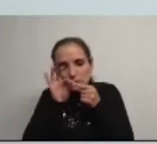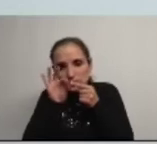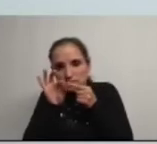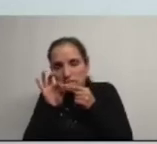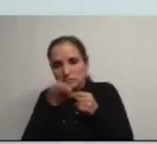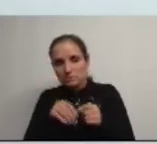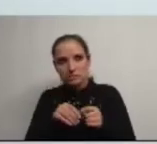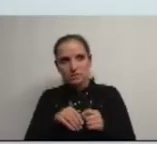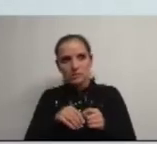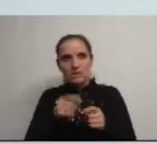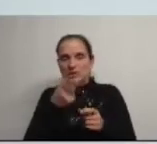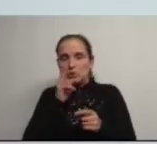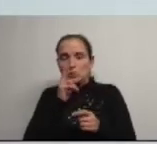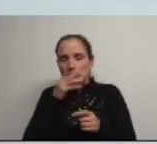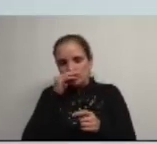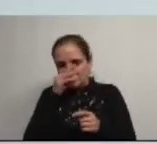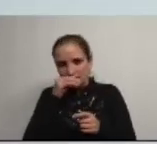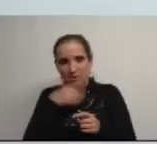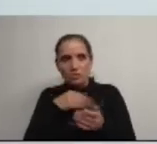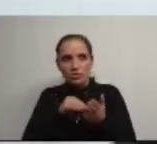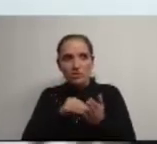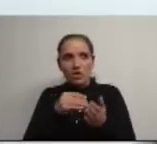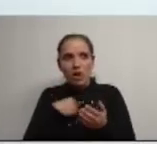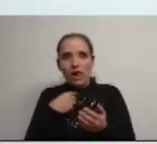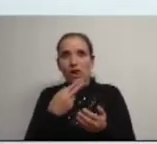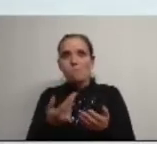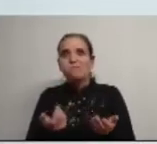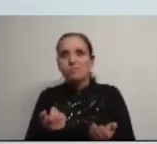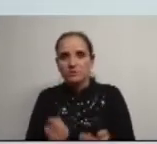peculiaridades está-me a faltar acho que fui ao que escreviste mas está bem